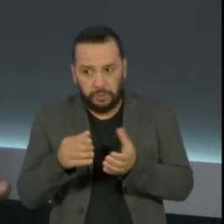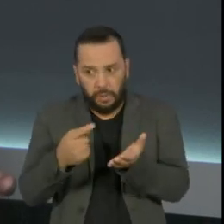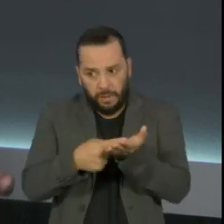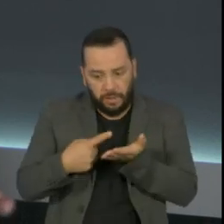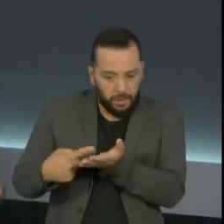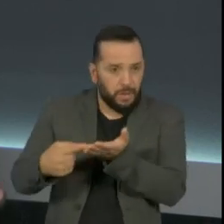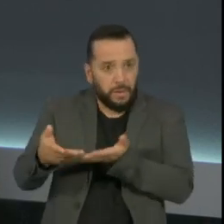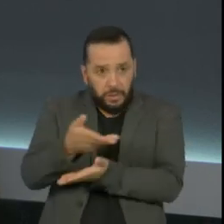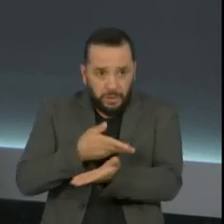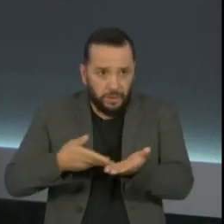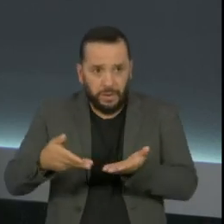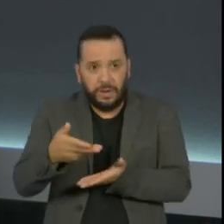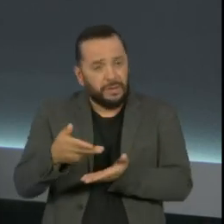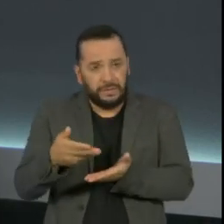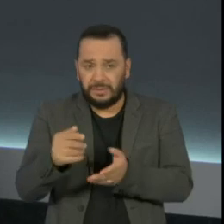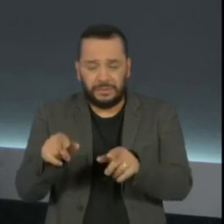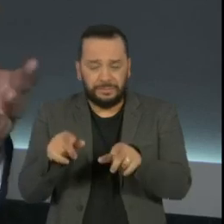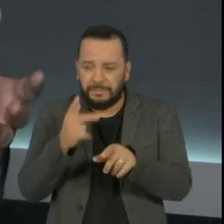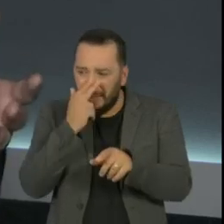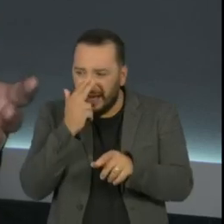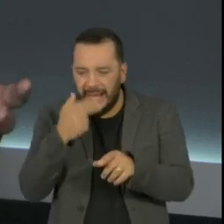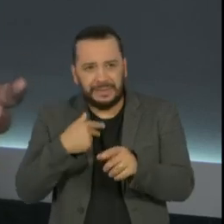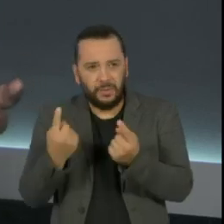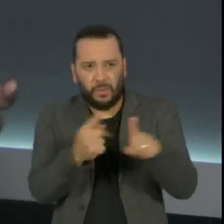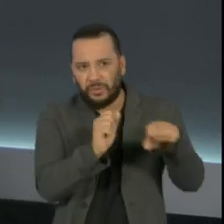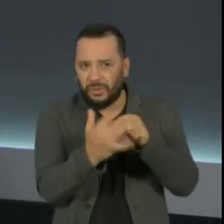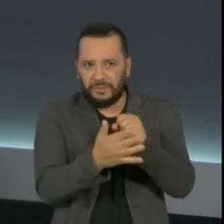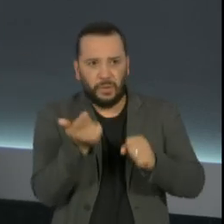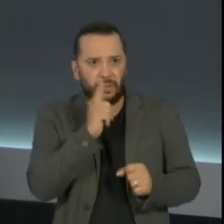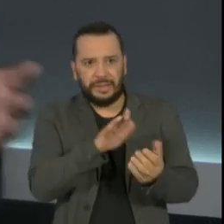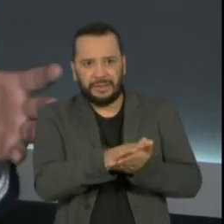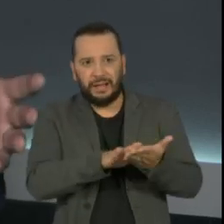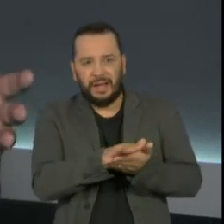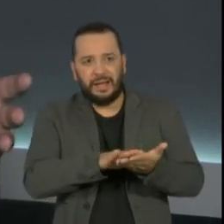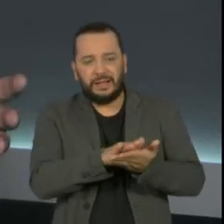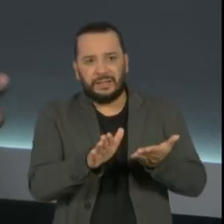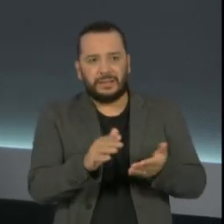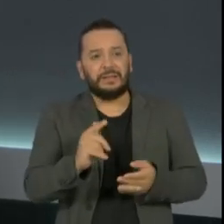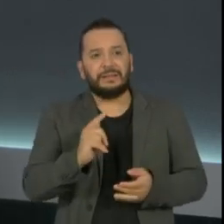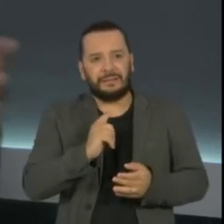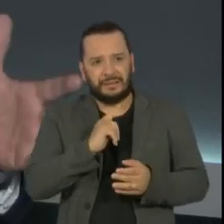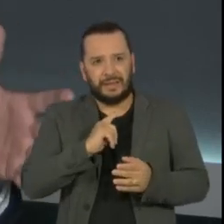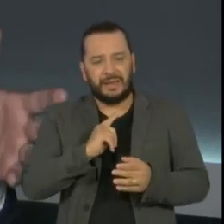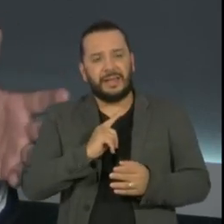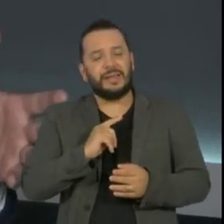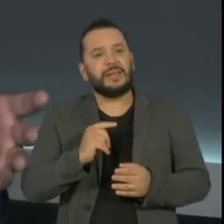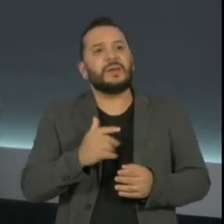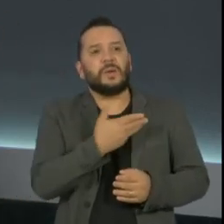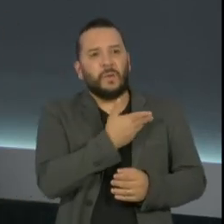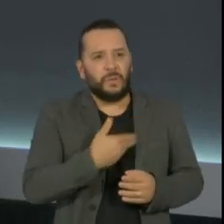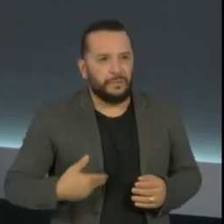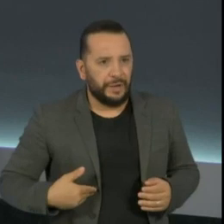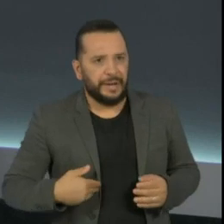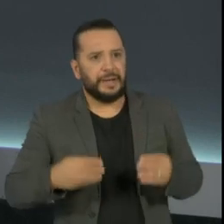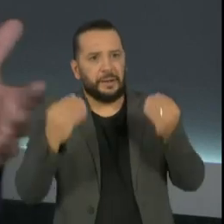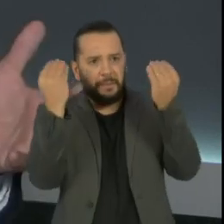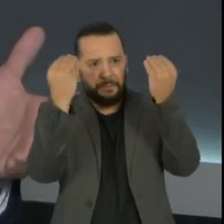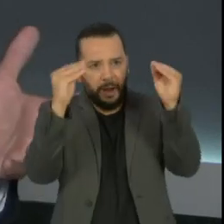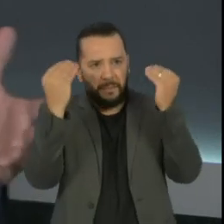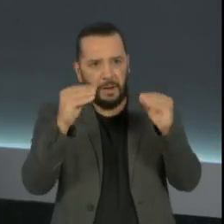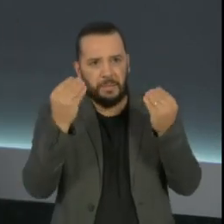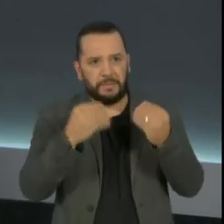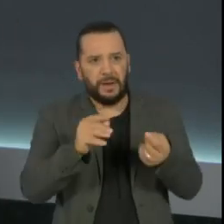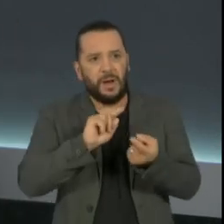não está dando um bom enfrentamento. Veja aí mensagens completamente contraditórias das autoridades públicas, né?